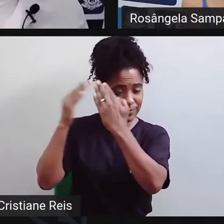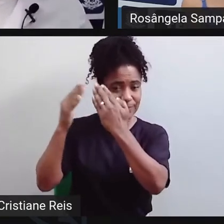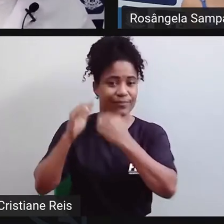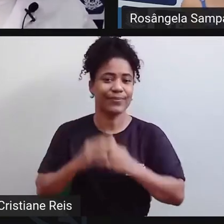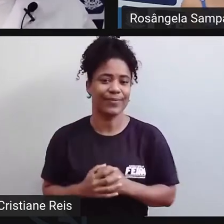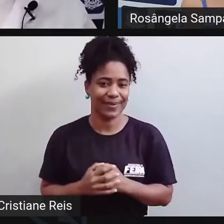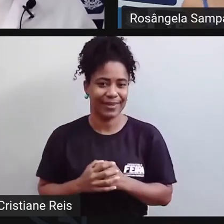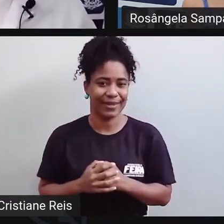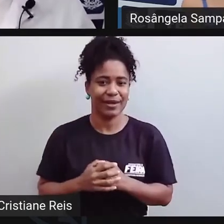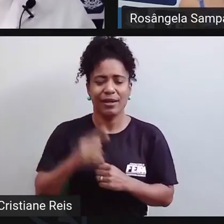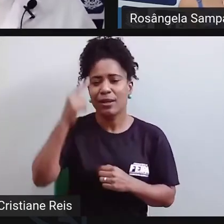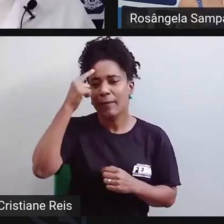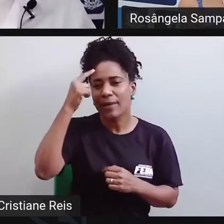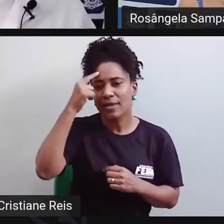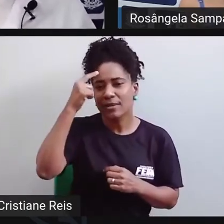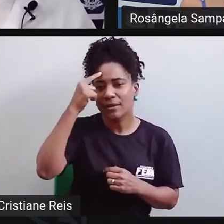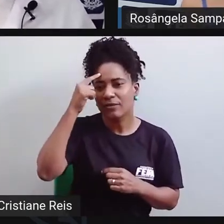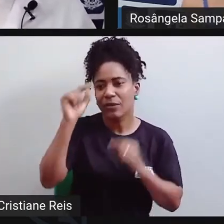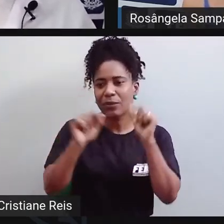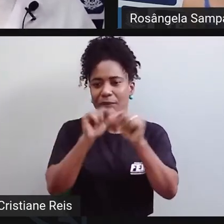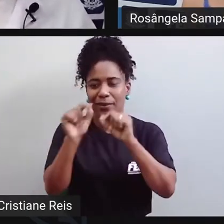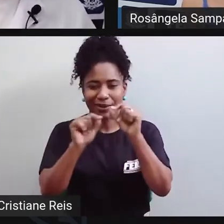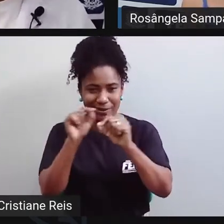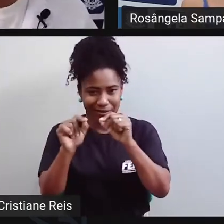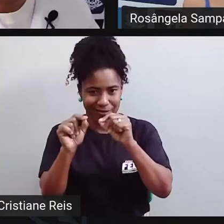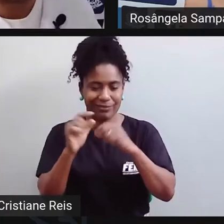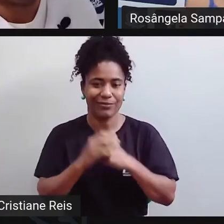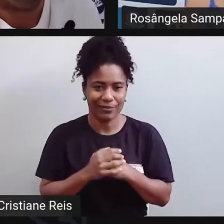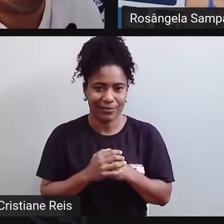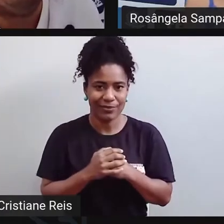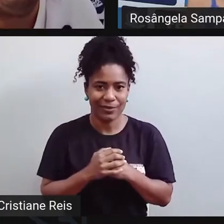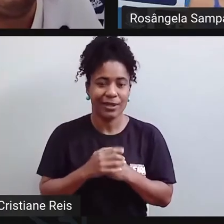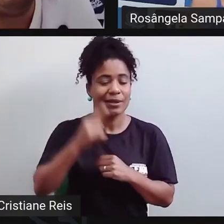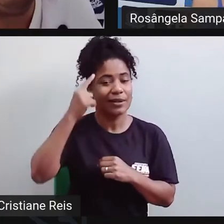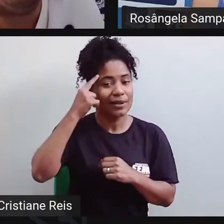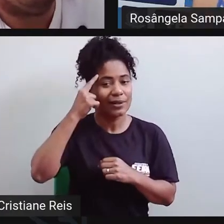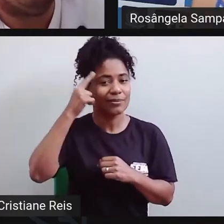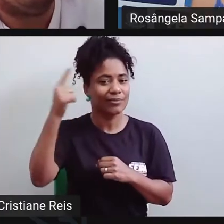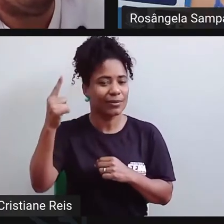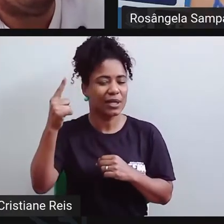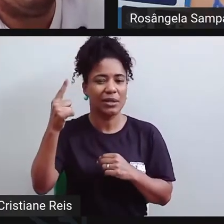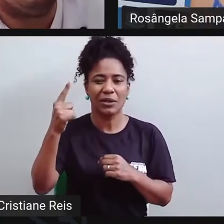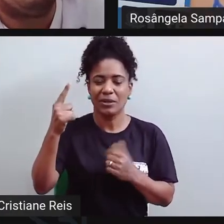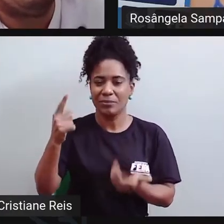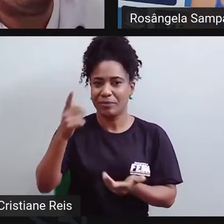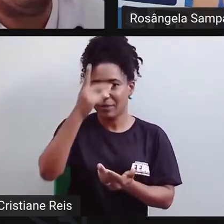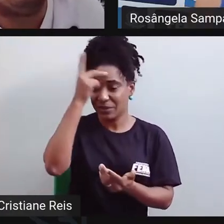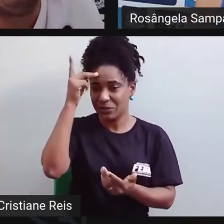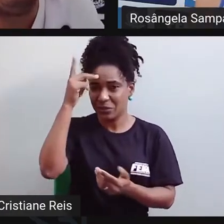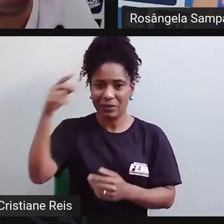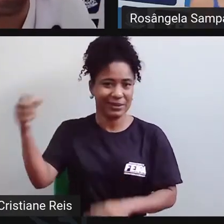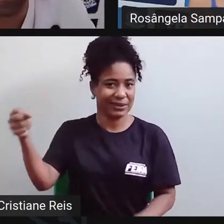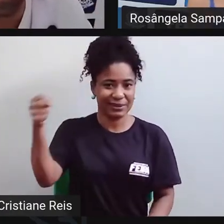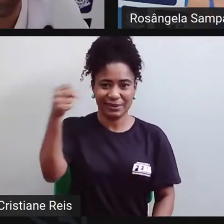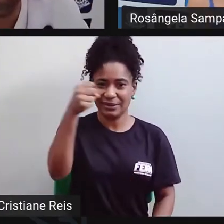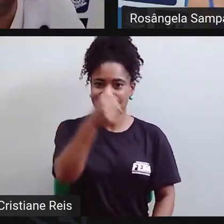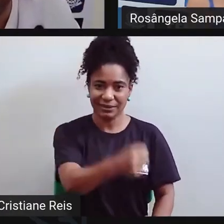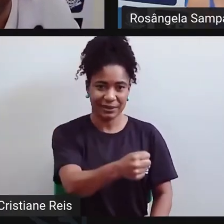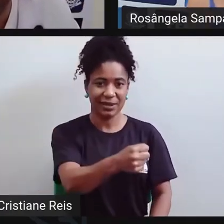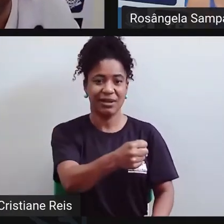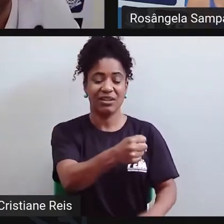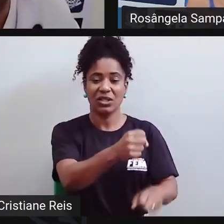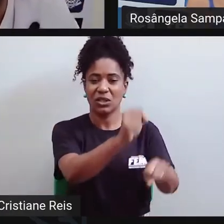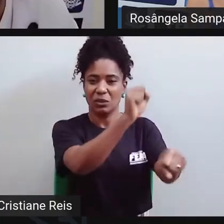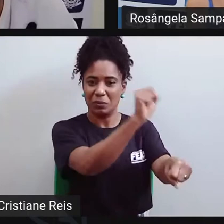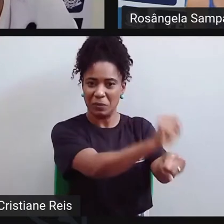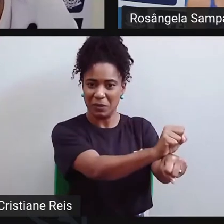deveria tratar ou ele não concordava com a ideia de que a internação era a melhor forma